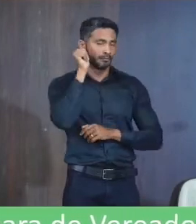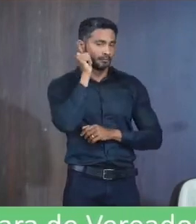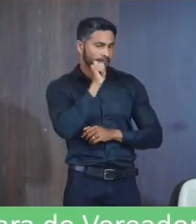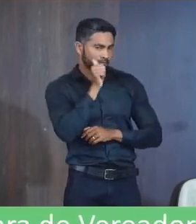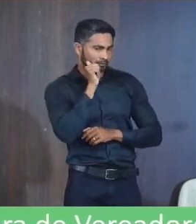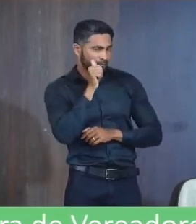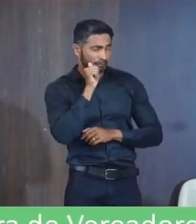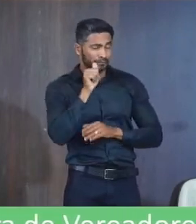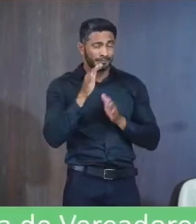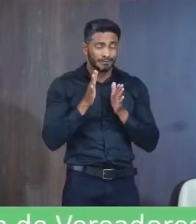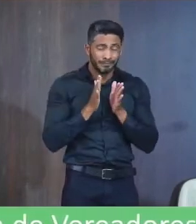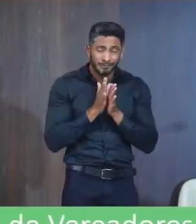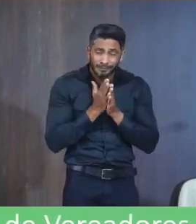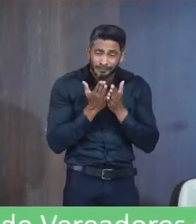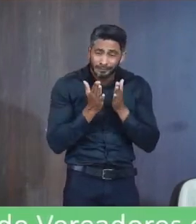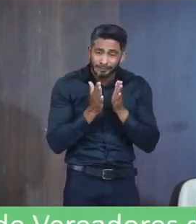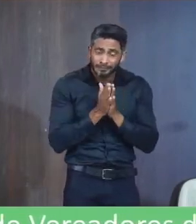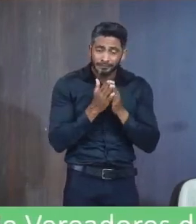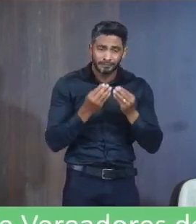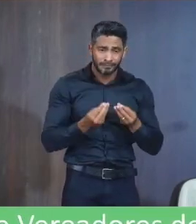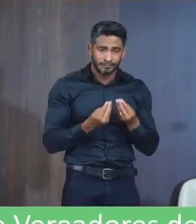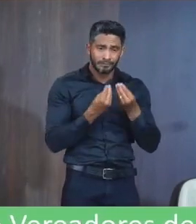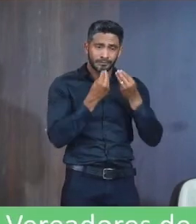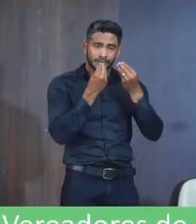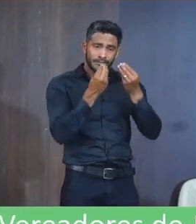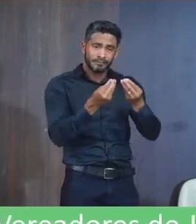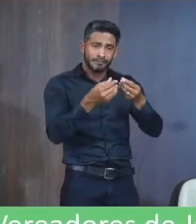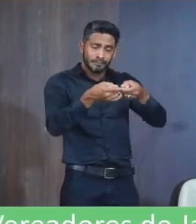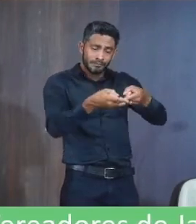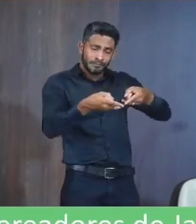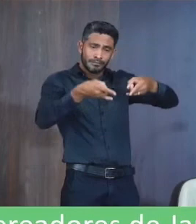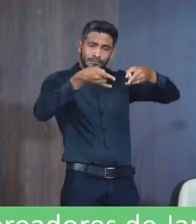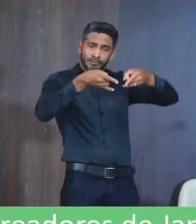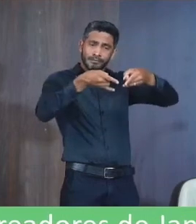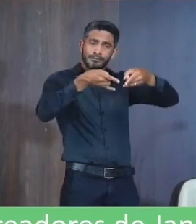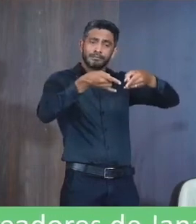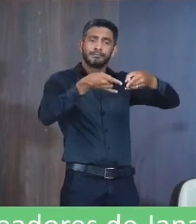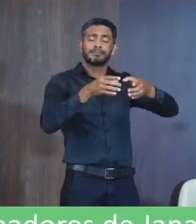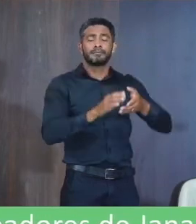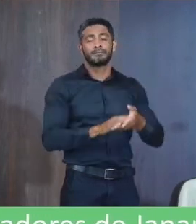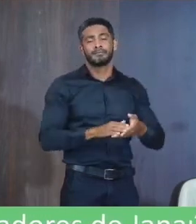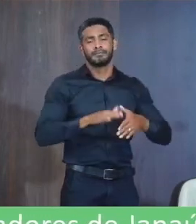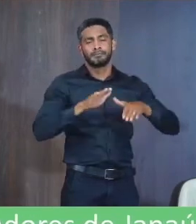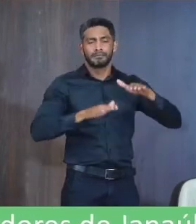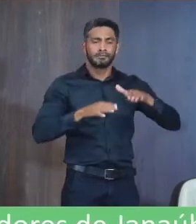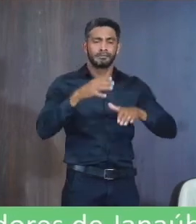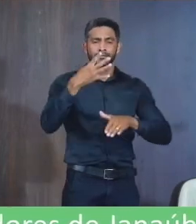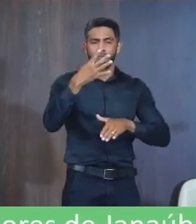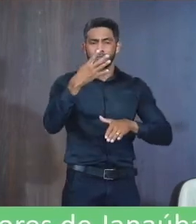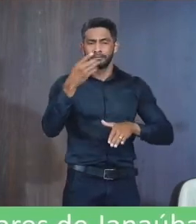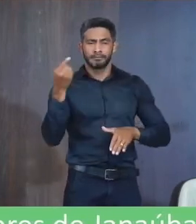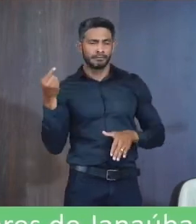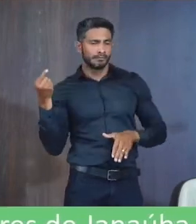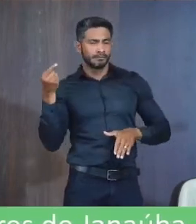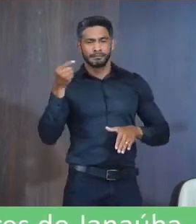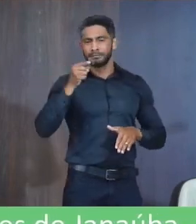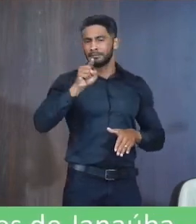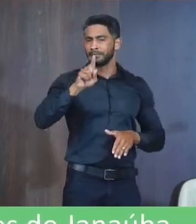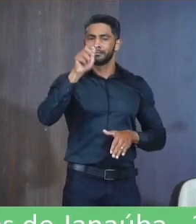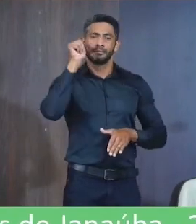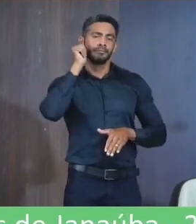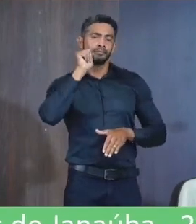De extrema Pobreza Irão receber Esses Absorventes Em torno De 4 milhões De mulheres Serão